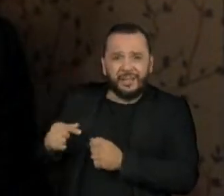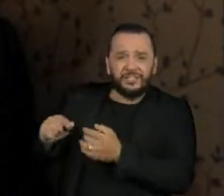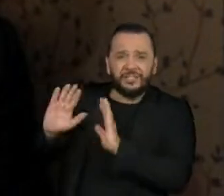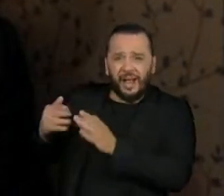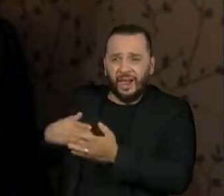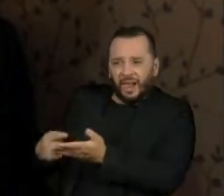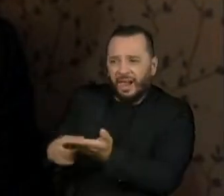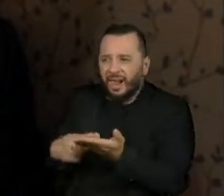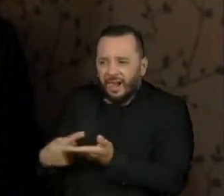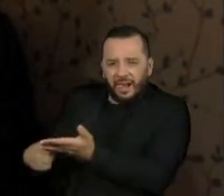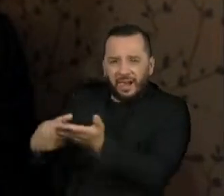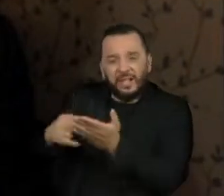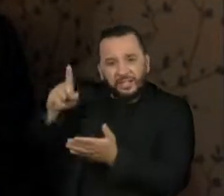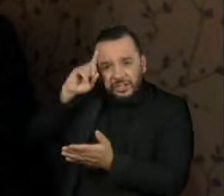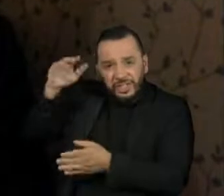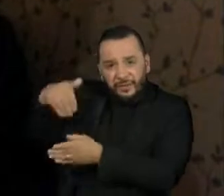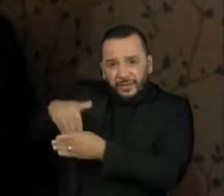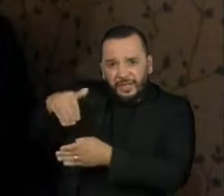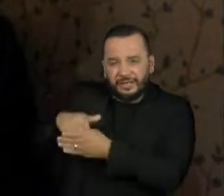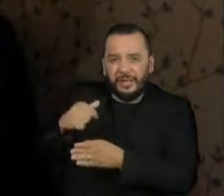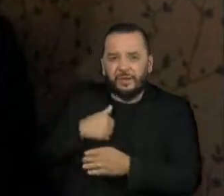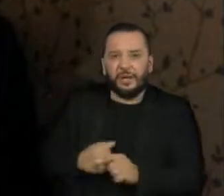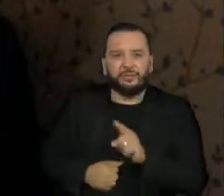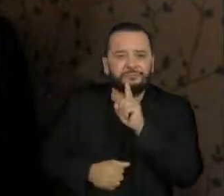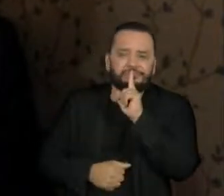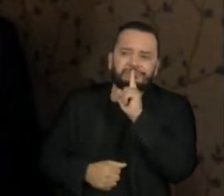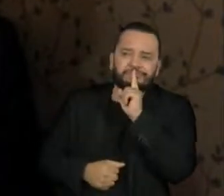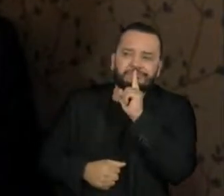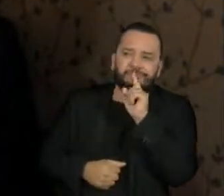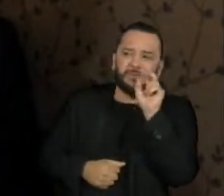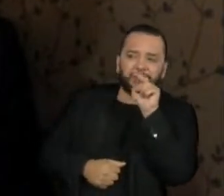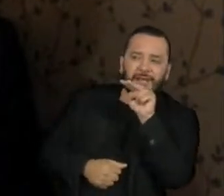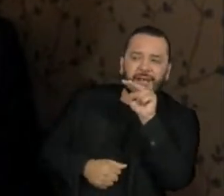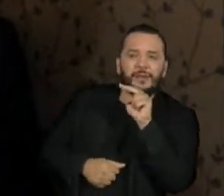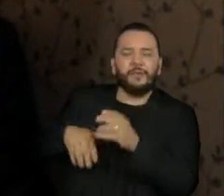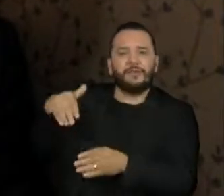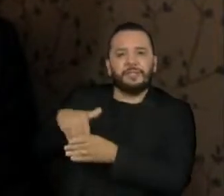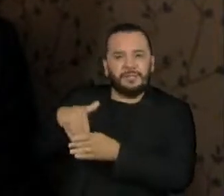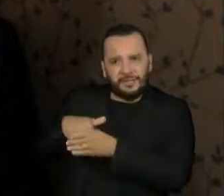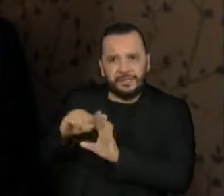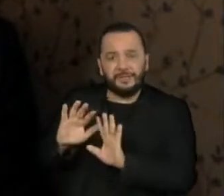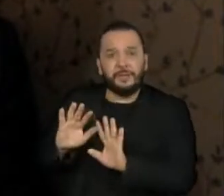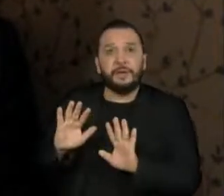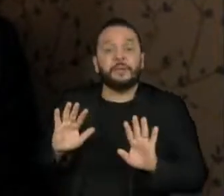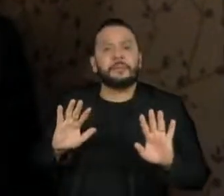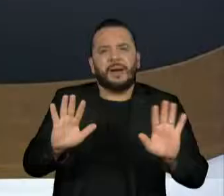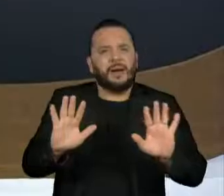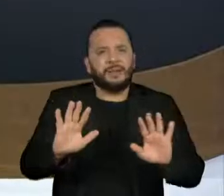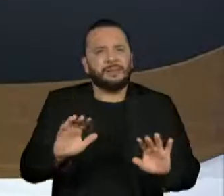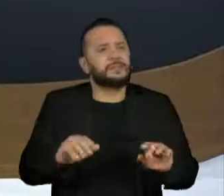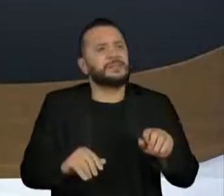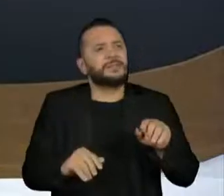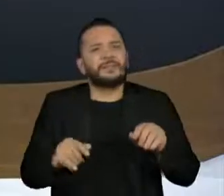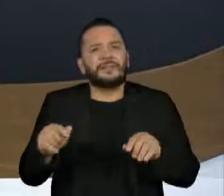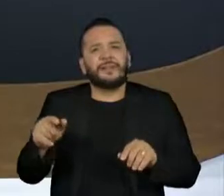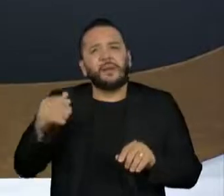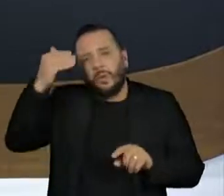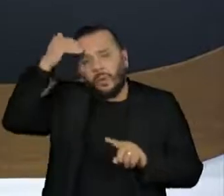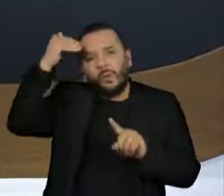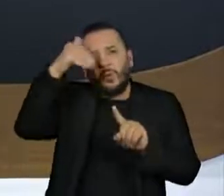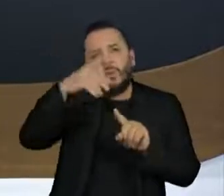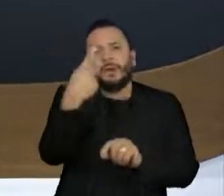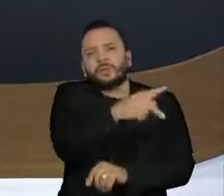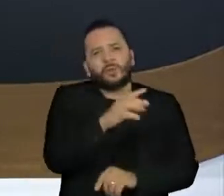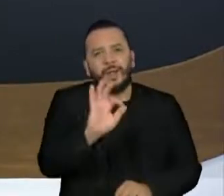feitos no dia da votação, eu fiquei muito quieto só acompanhando a votação e manifestando ali no plenário. se não foi ele nem o senhor, quem foi então?